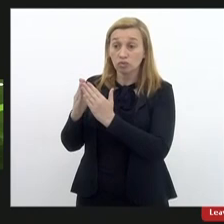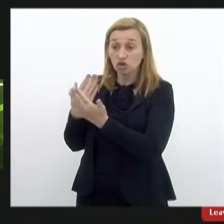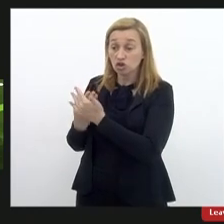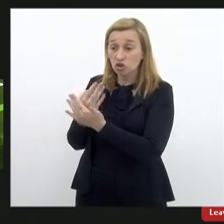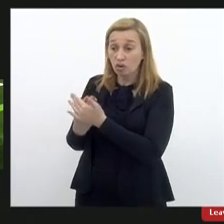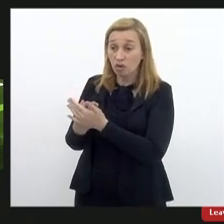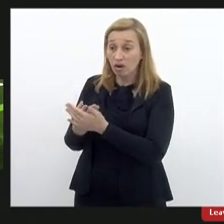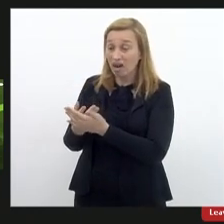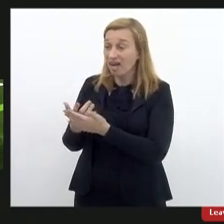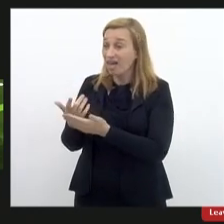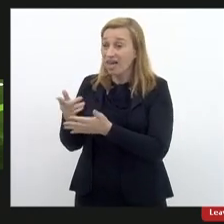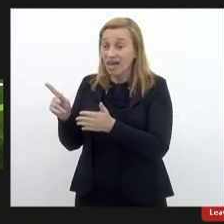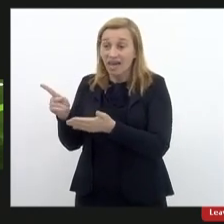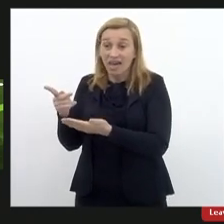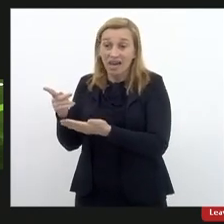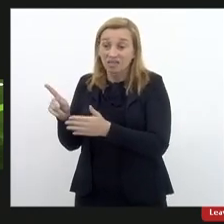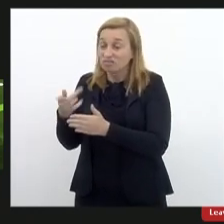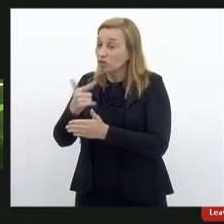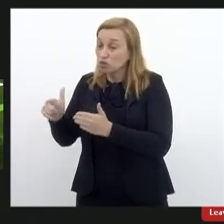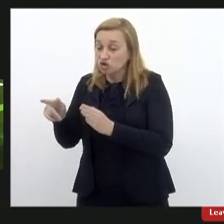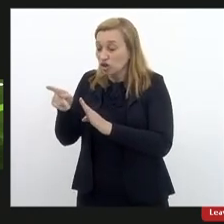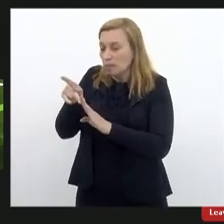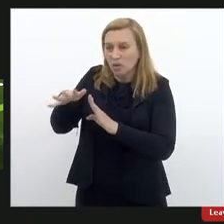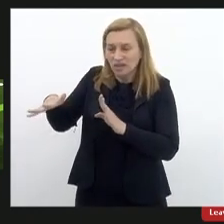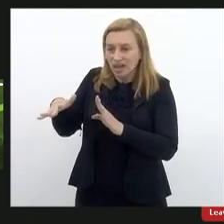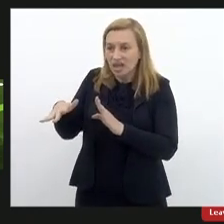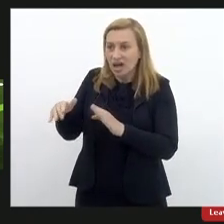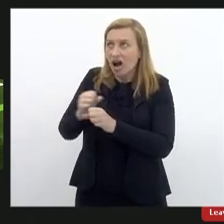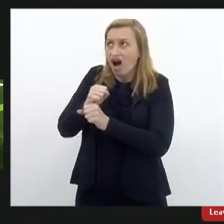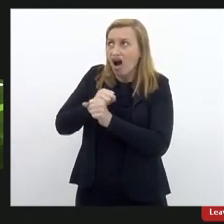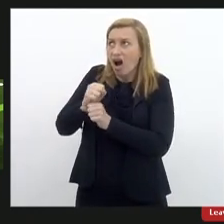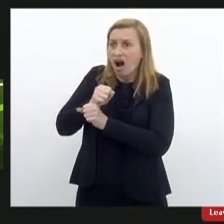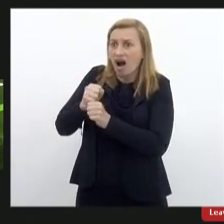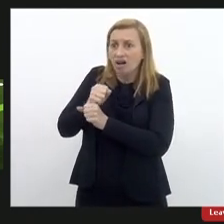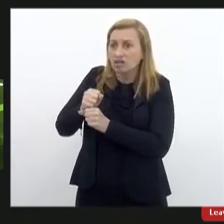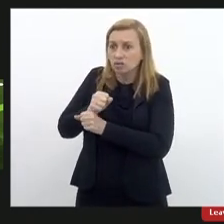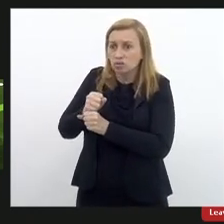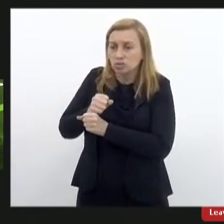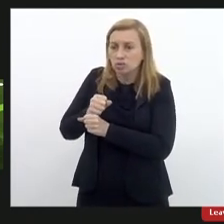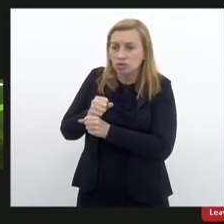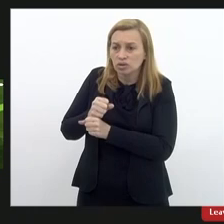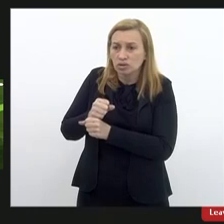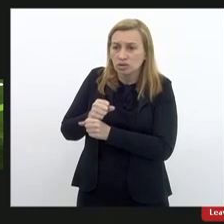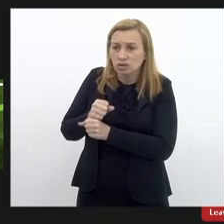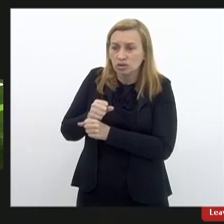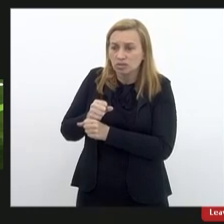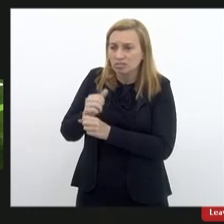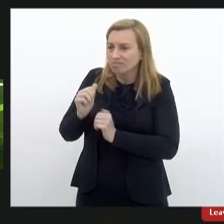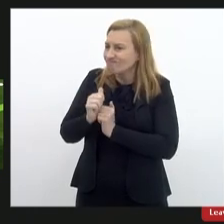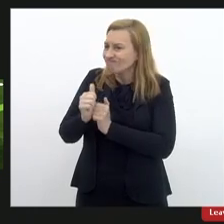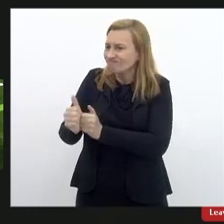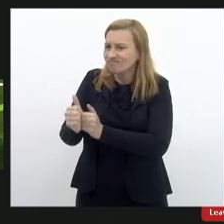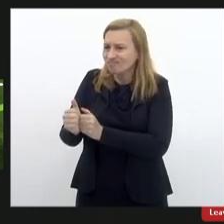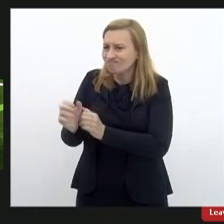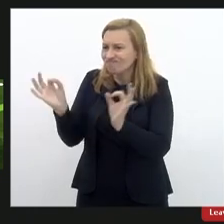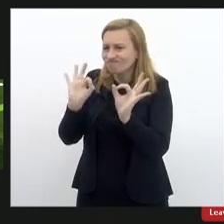escola que não tinha portaria, uma escola que ficou anos sem ser acompanhada.